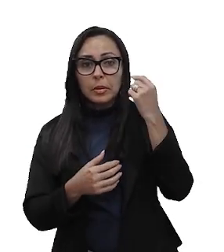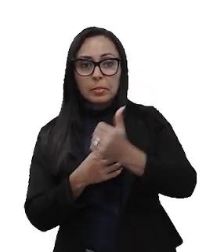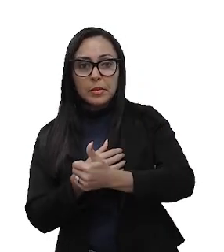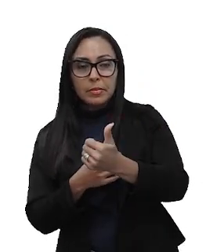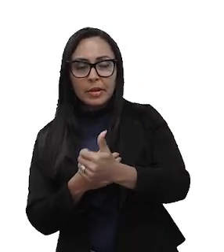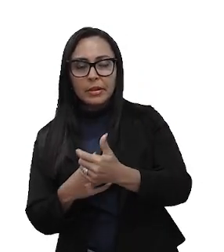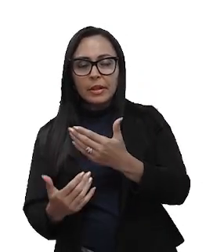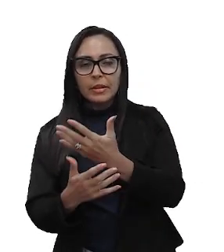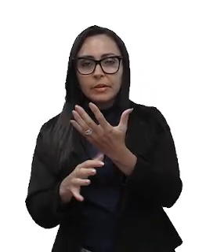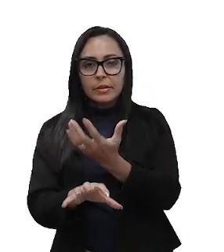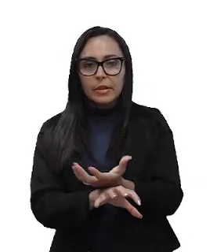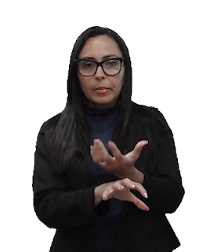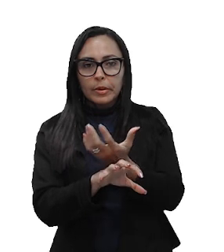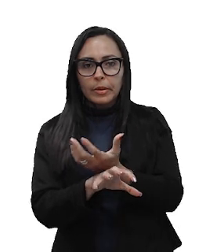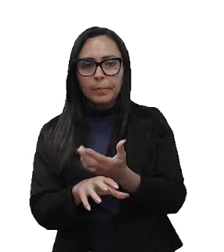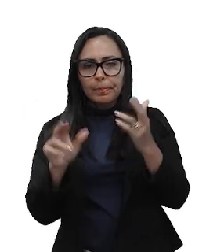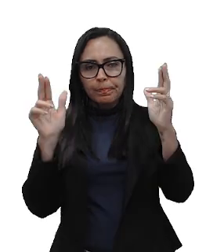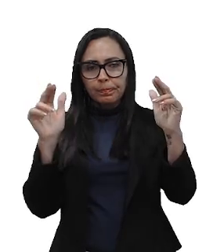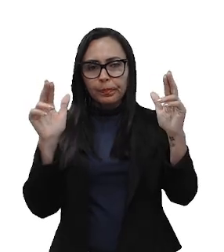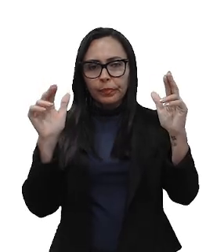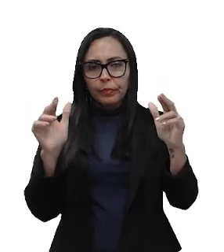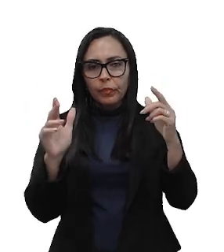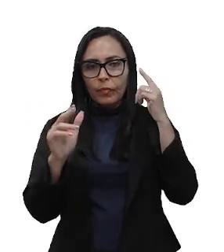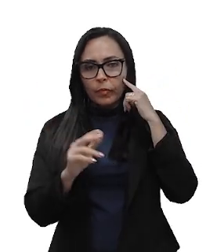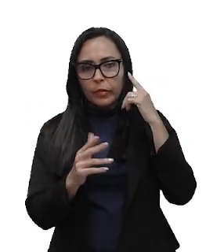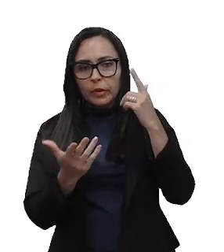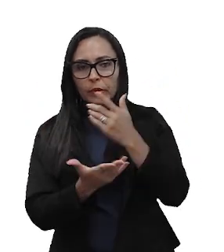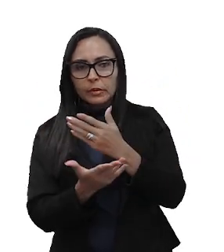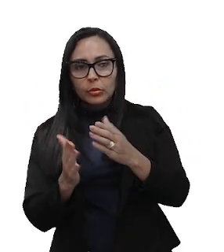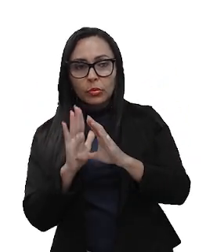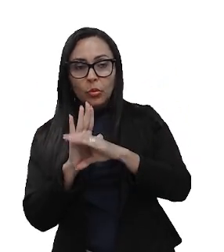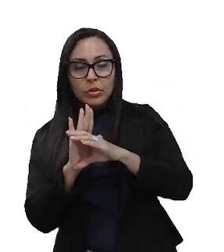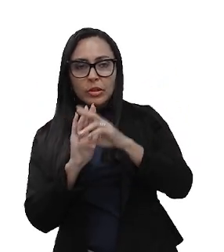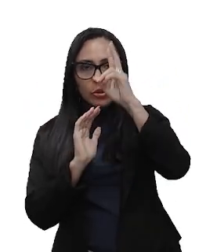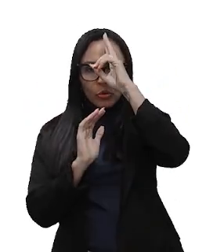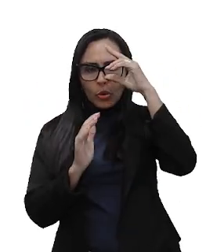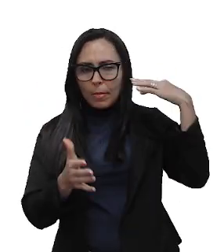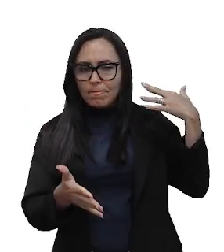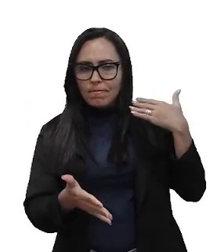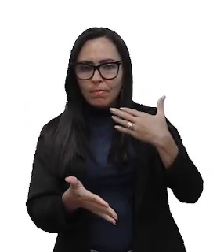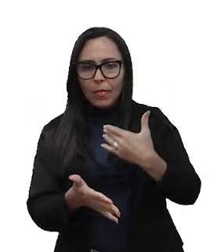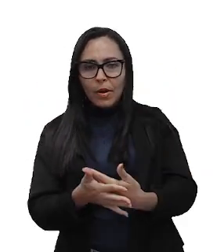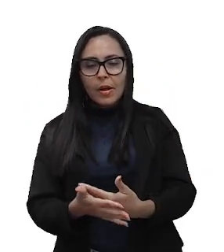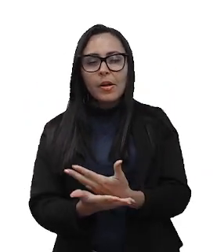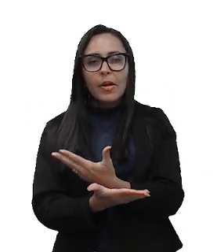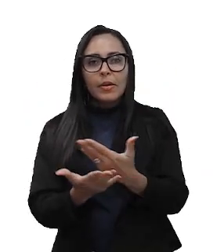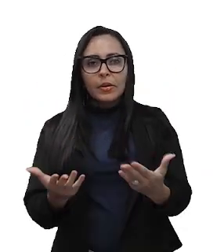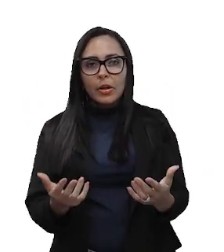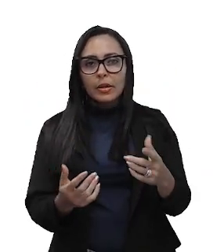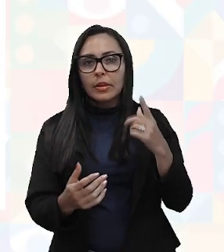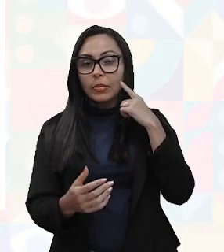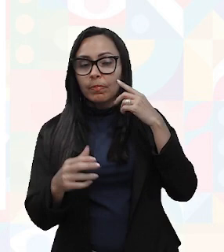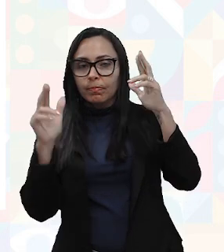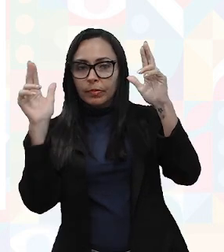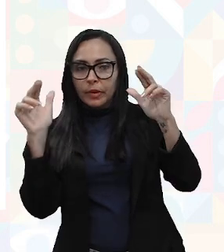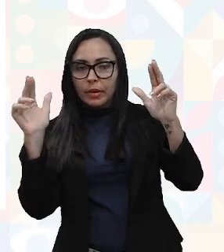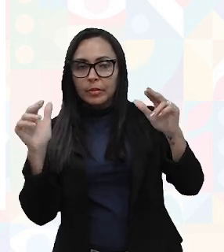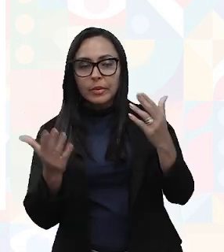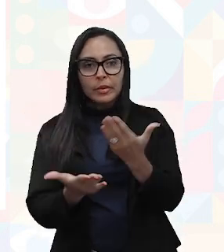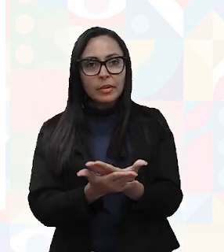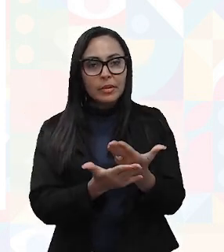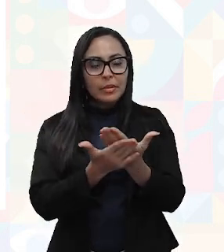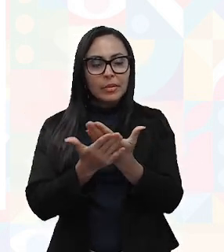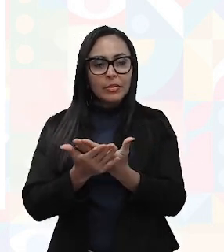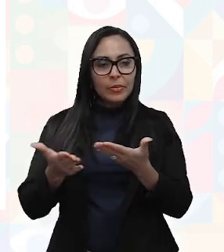disciplina, que tem como título Ergonomia, Conceitos e História. Então, a temática da nossa aula de